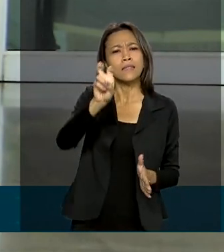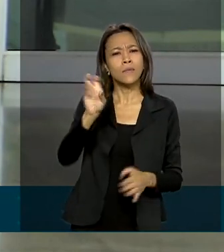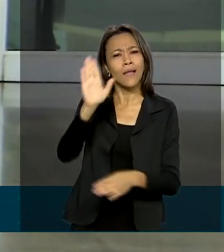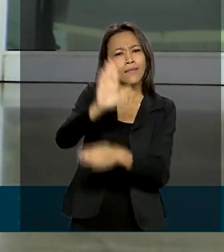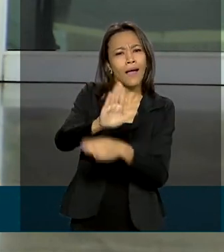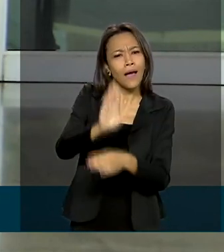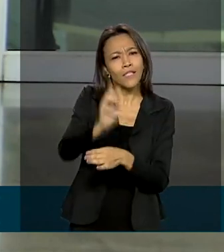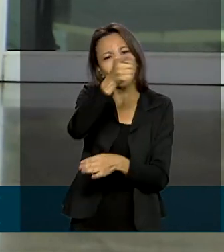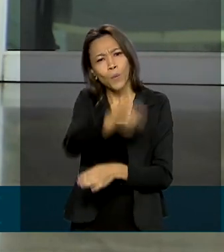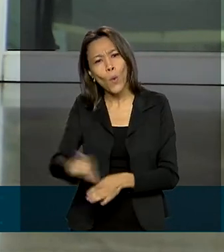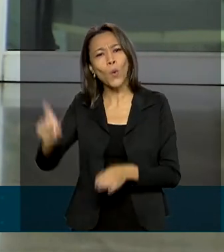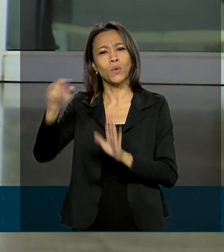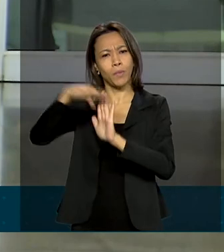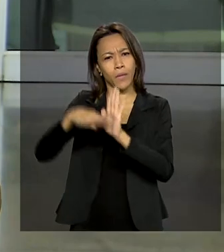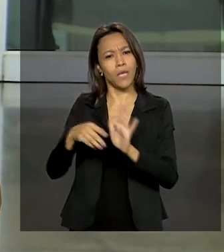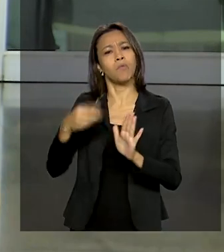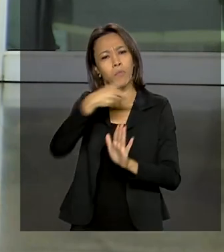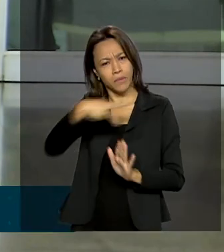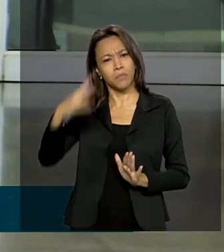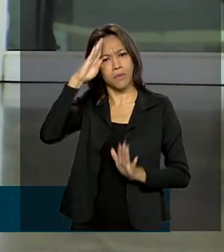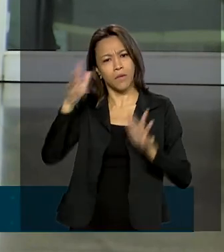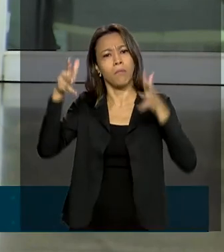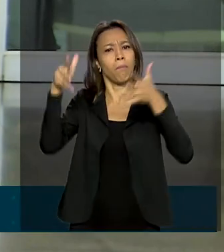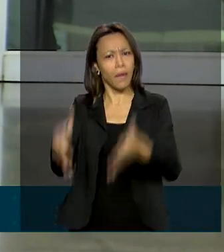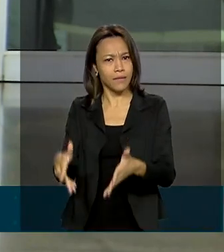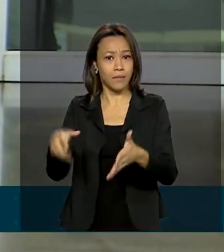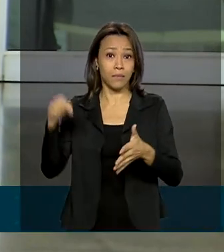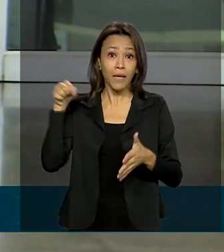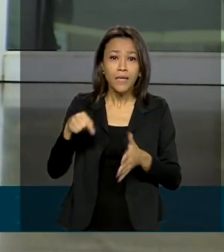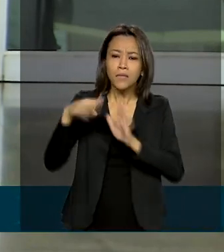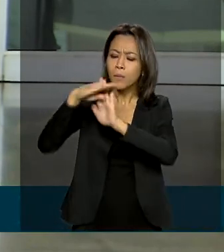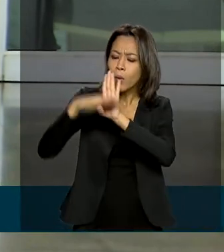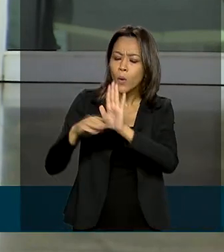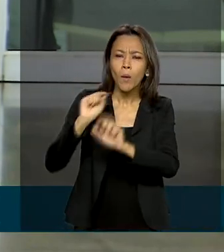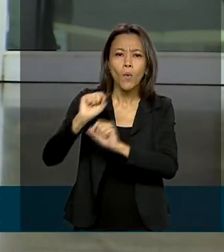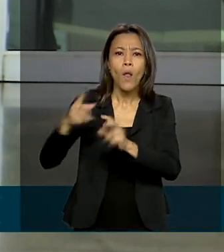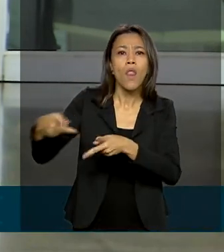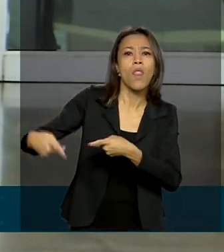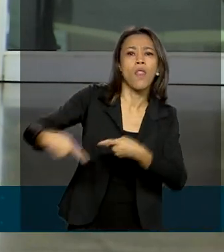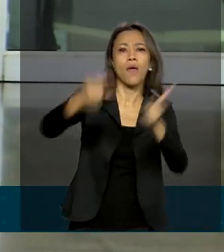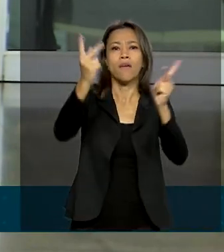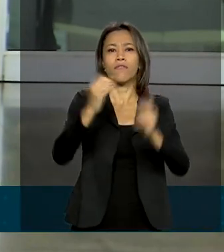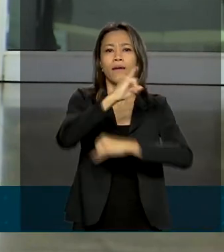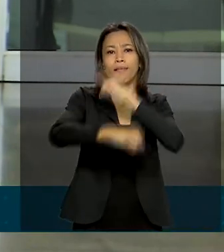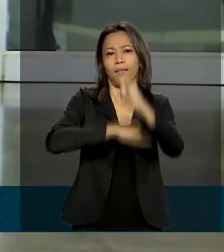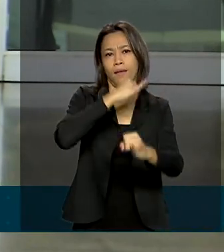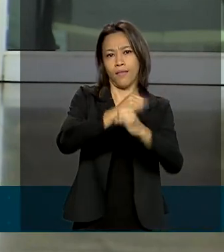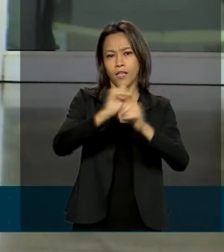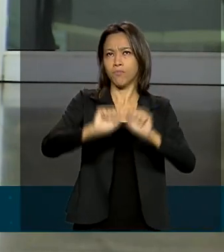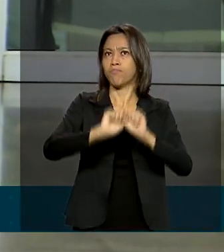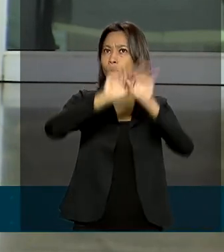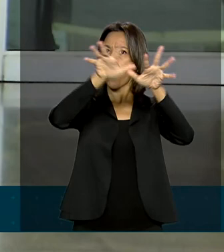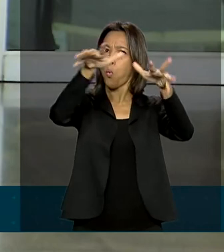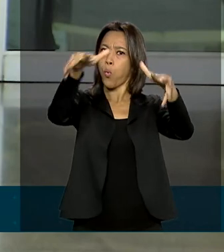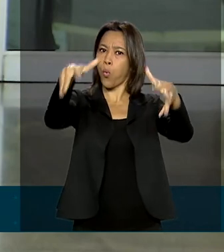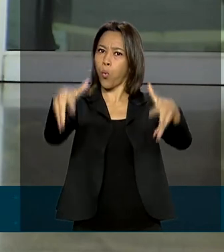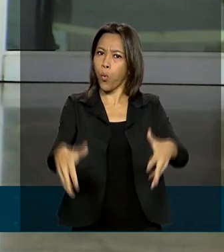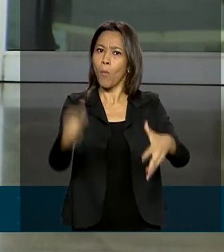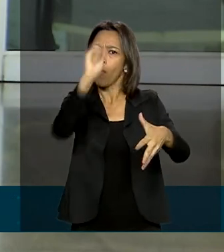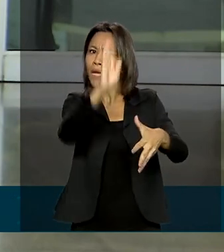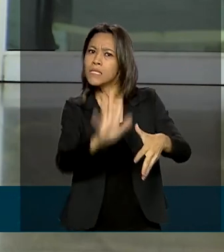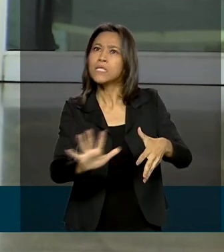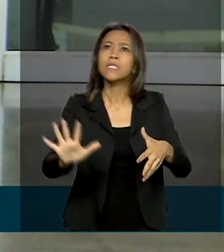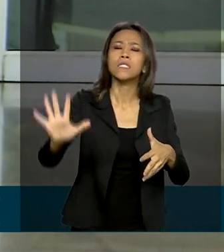programa, o programa Norte Conectado. Esse programa vai levar a internet banda larga para os locais do norte do país, principalmente os locais